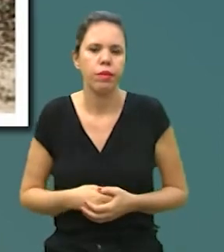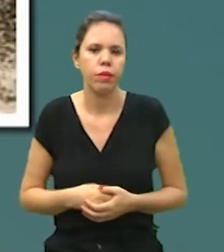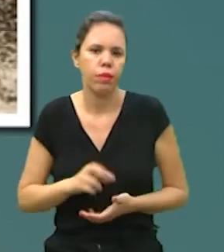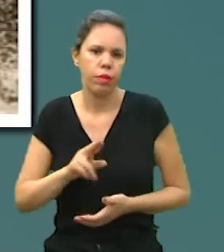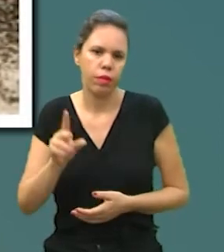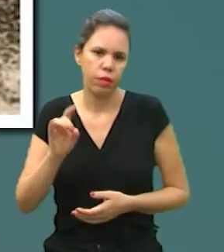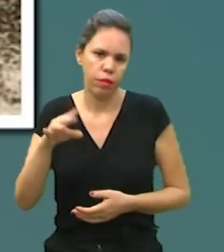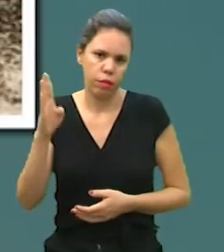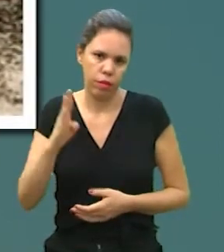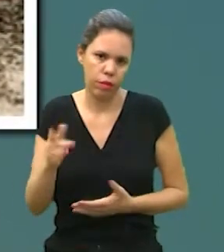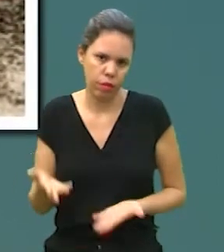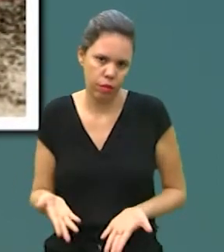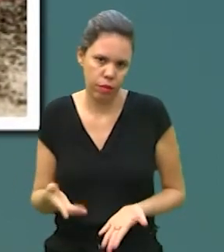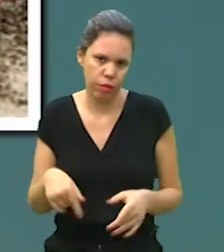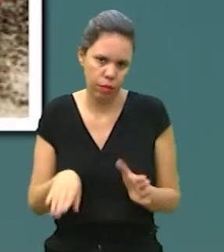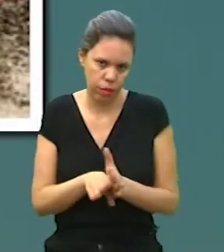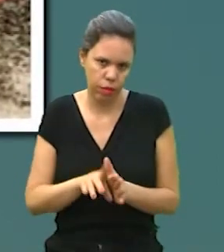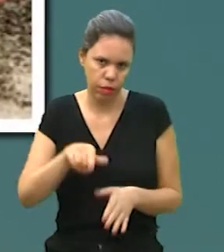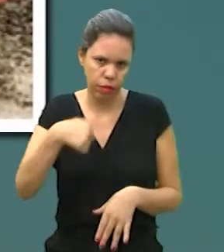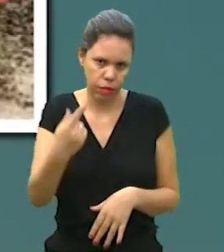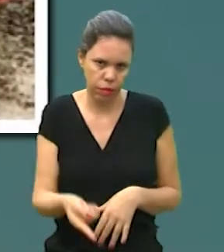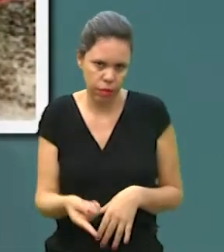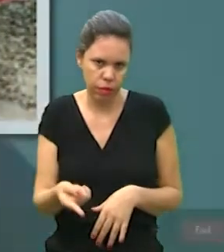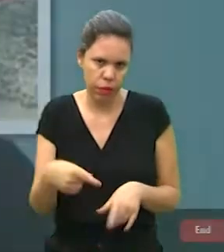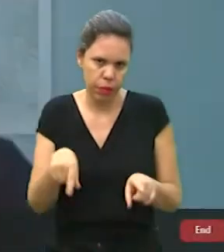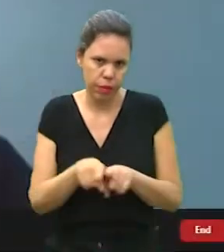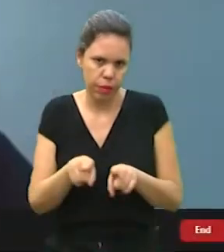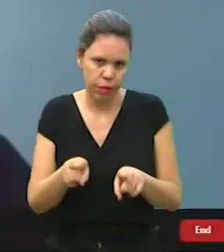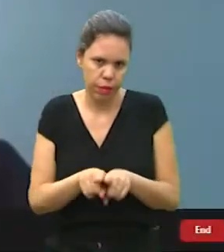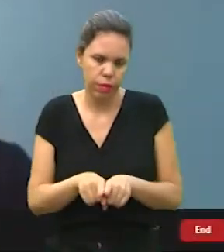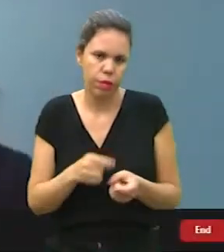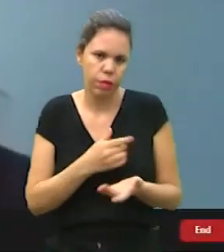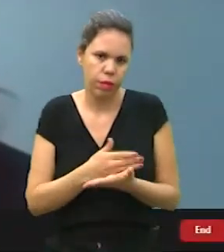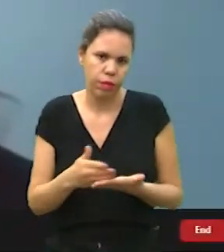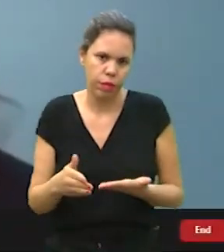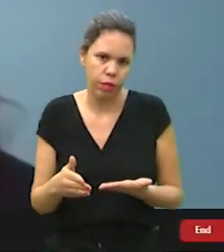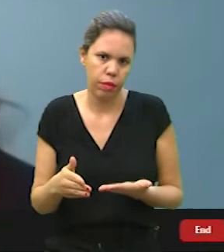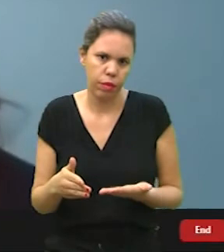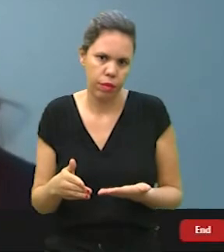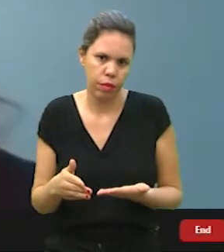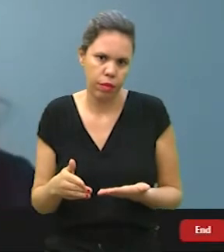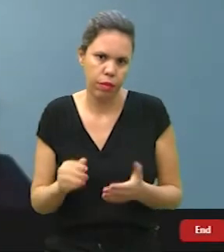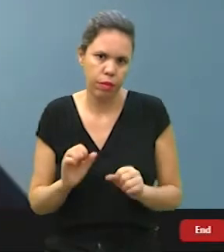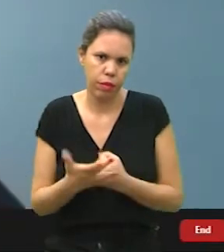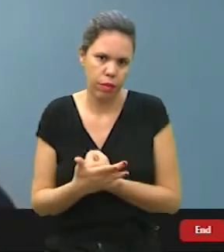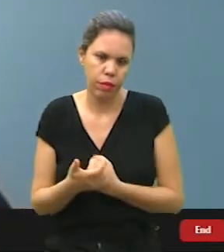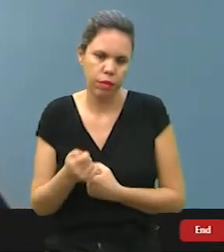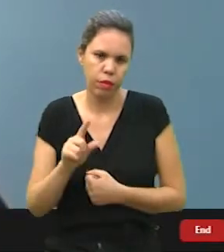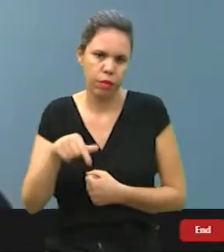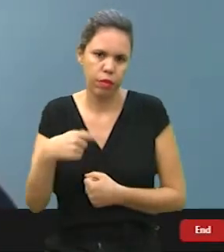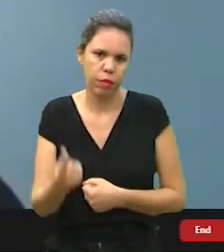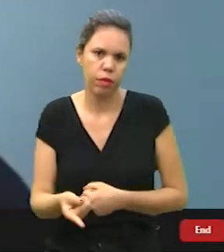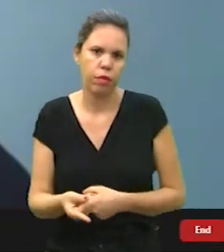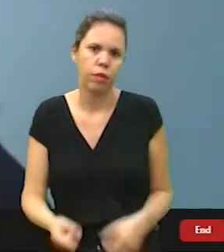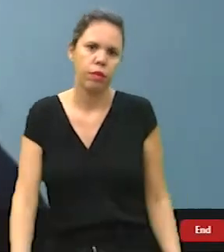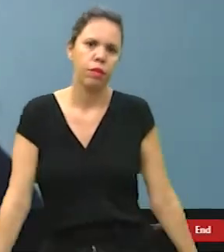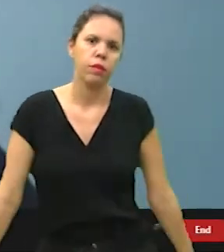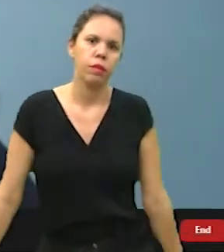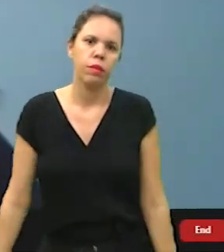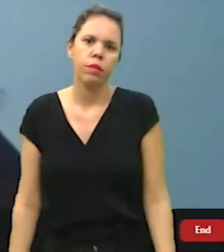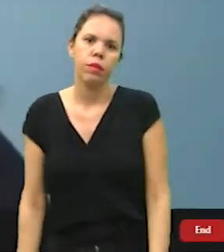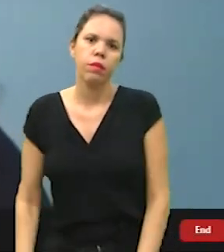Então, não é só aqui. Aqui chegou depois, que também a gente começou a pandemia um pouco depois.